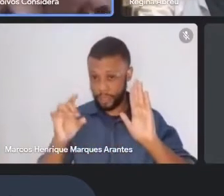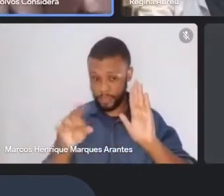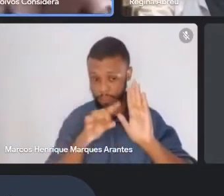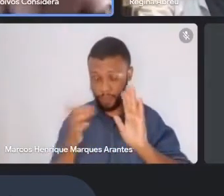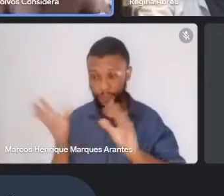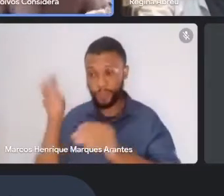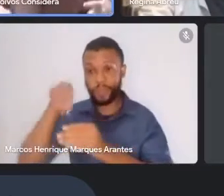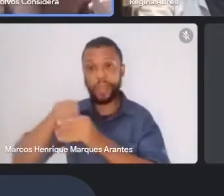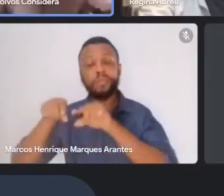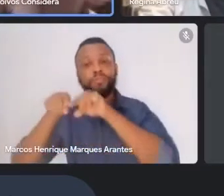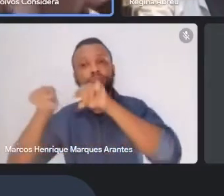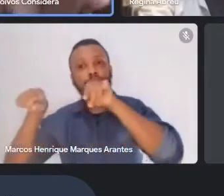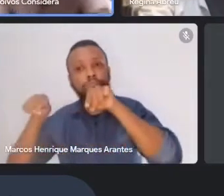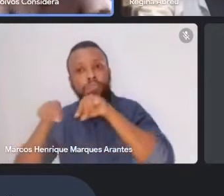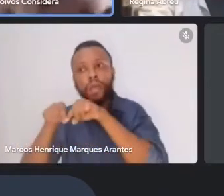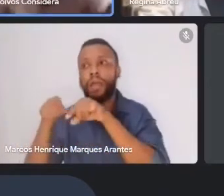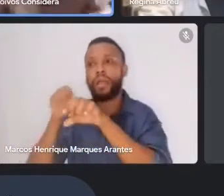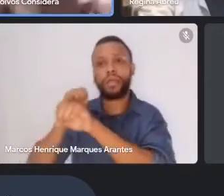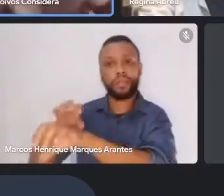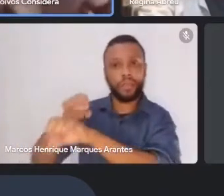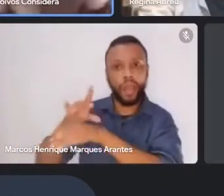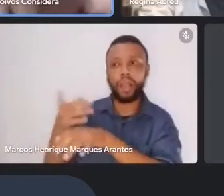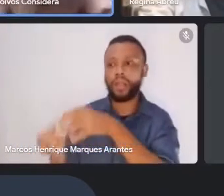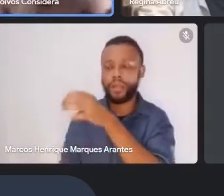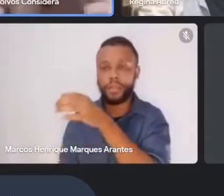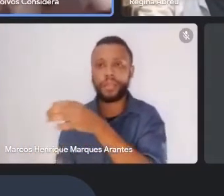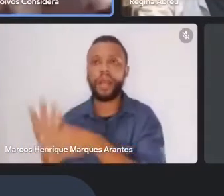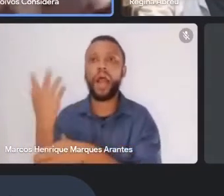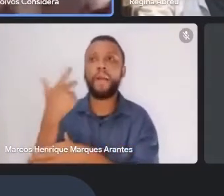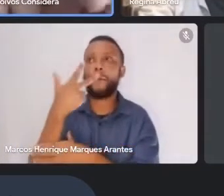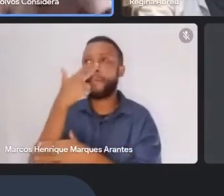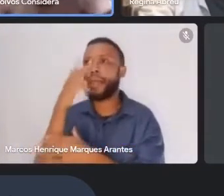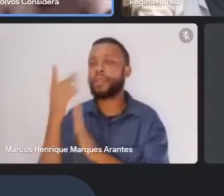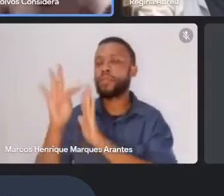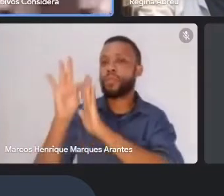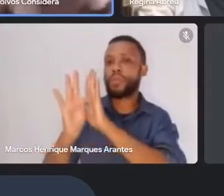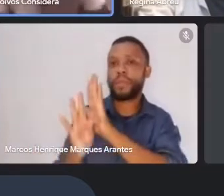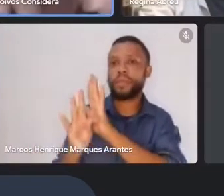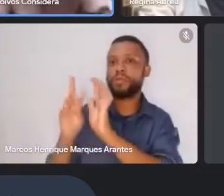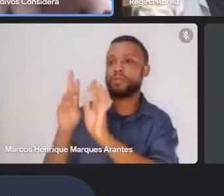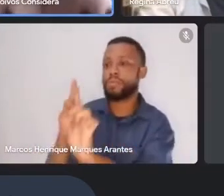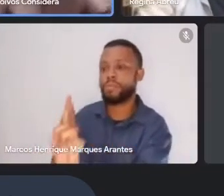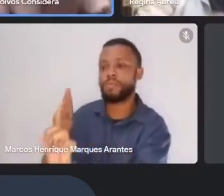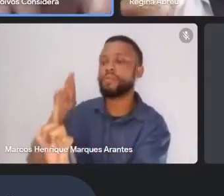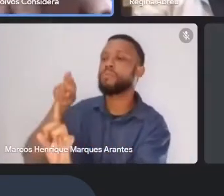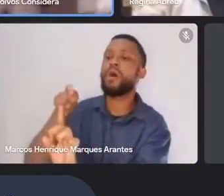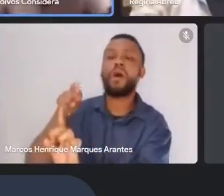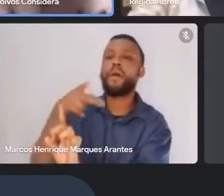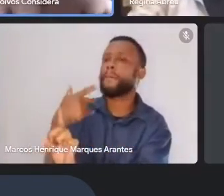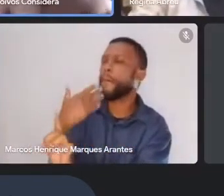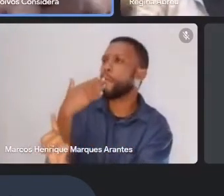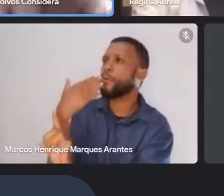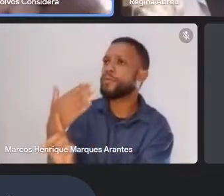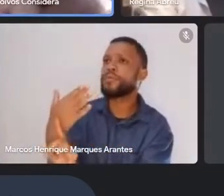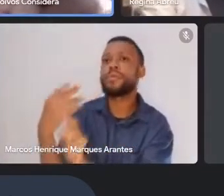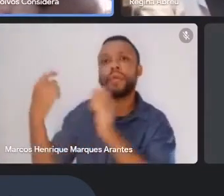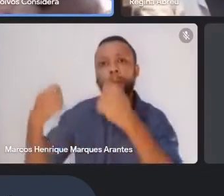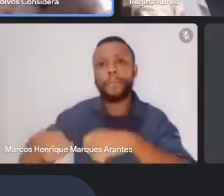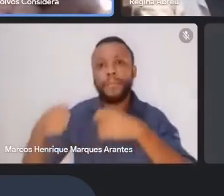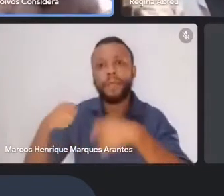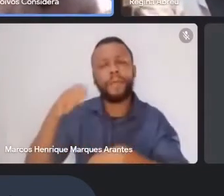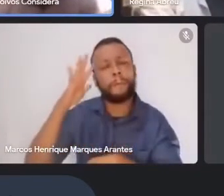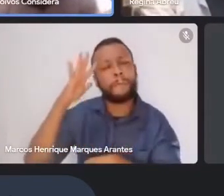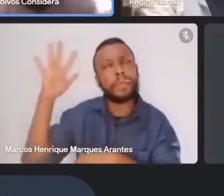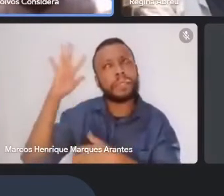espécie de litania mesmo, né? De prece à necessidade de a gente repensar os Brasis que a gente não